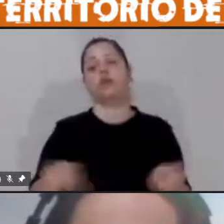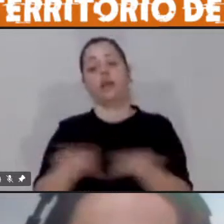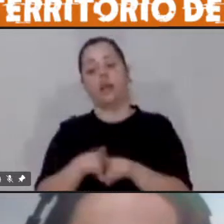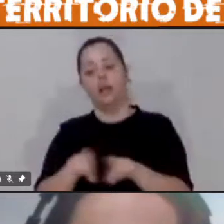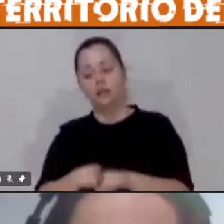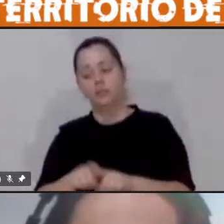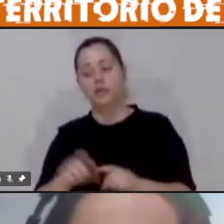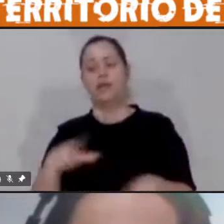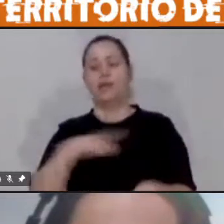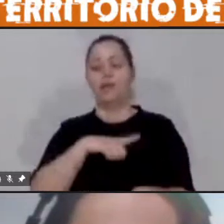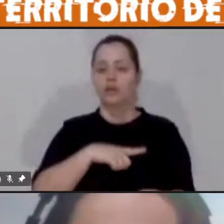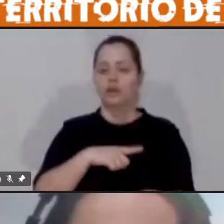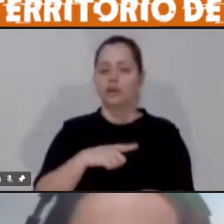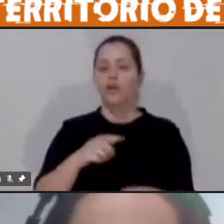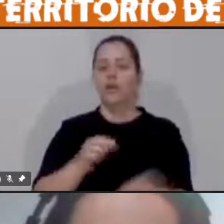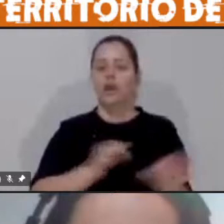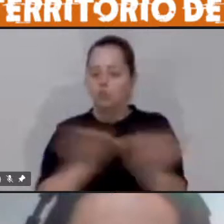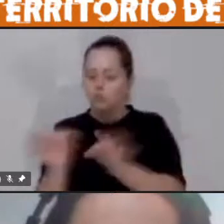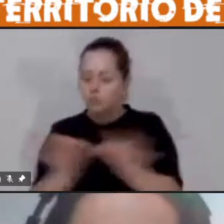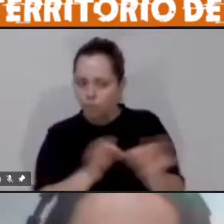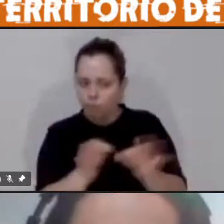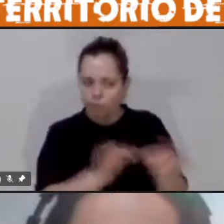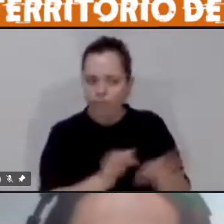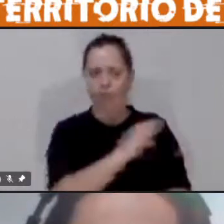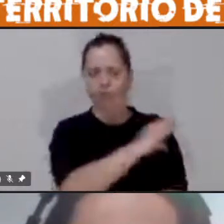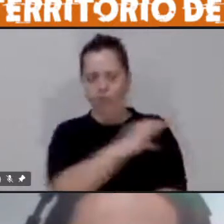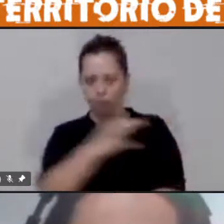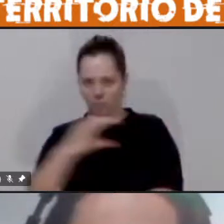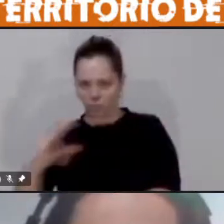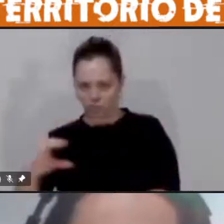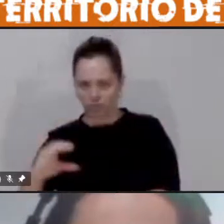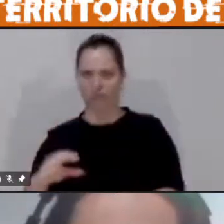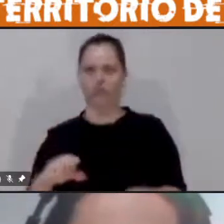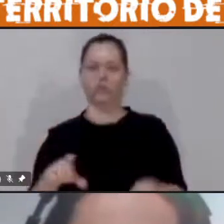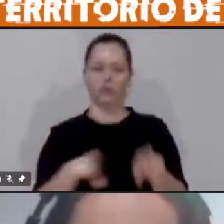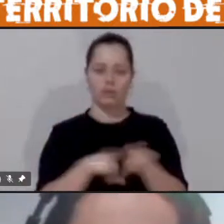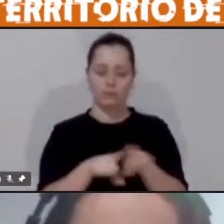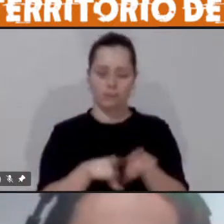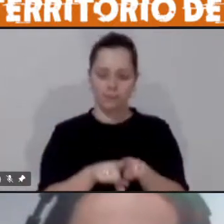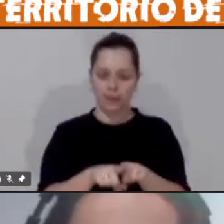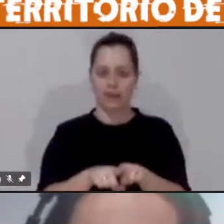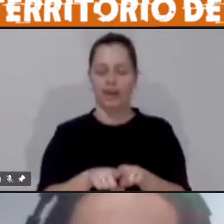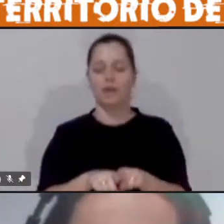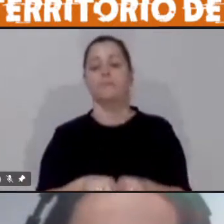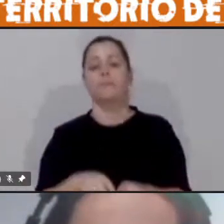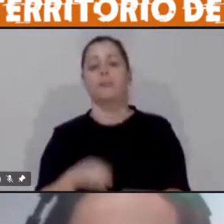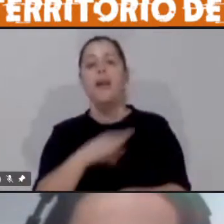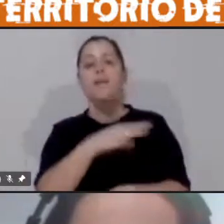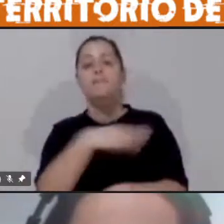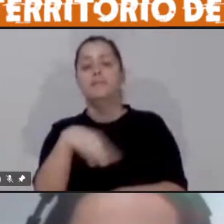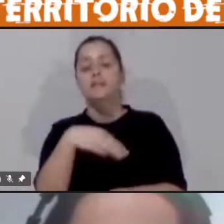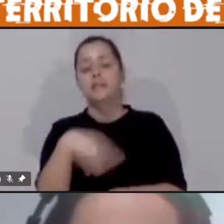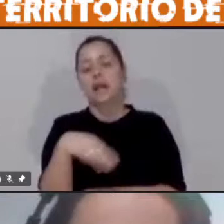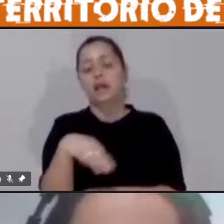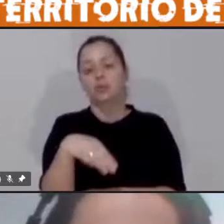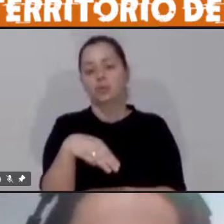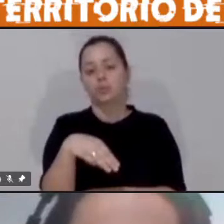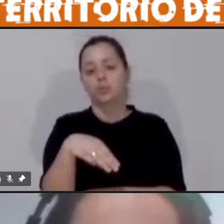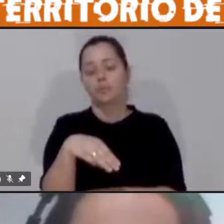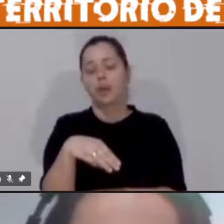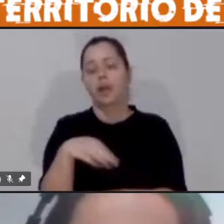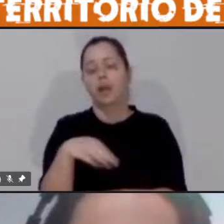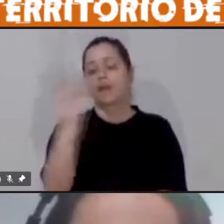Território, do qual é vice-coordenadora. Possui graduação e mestrado pela